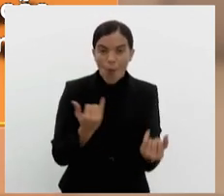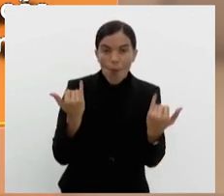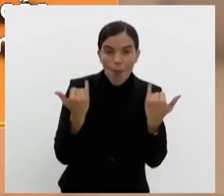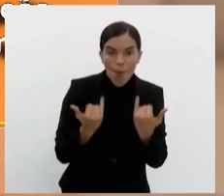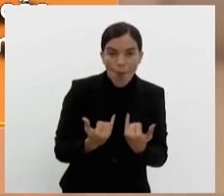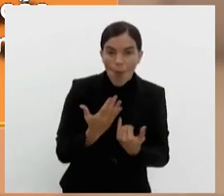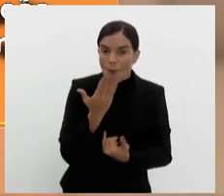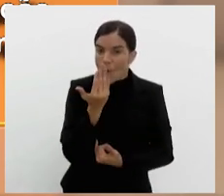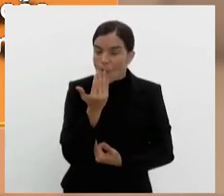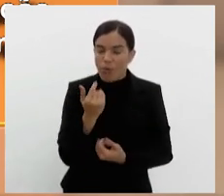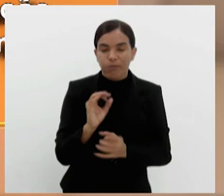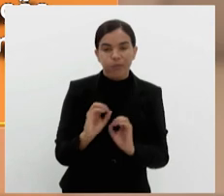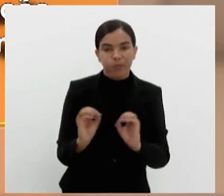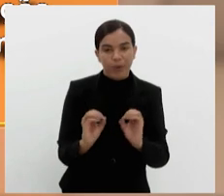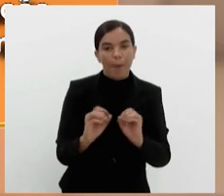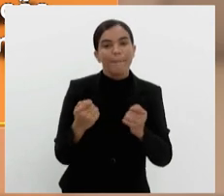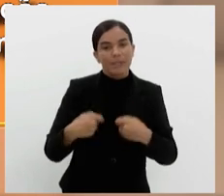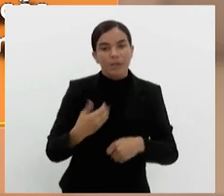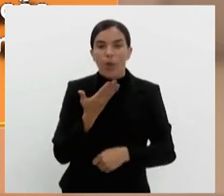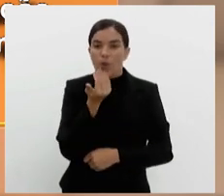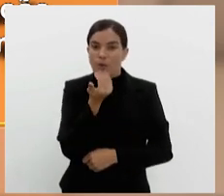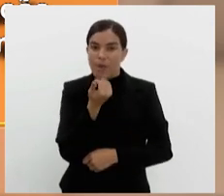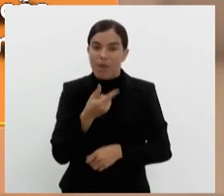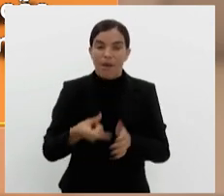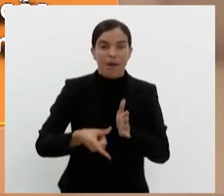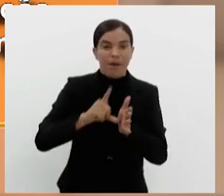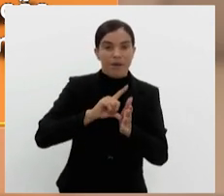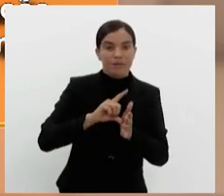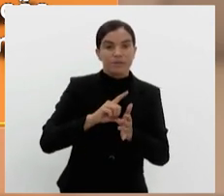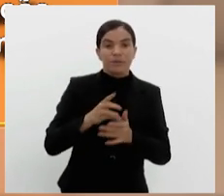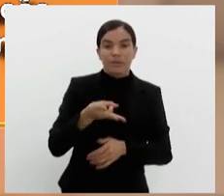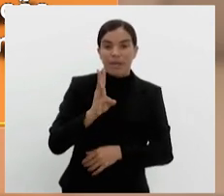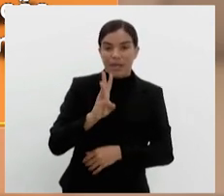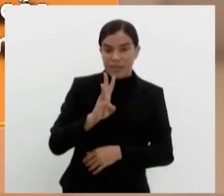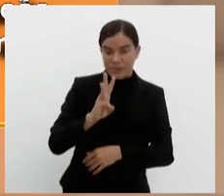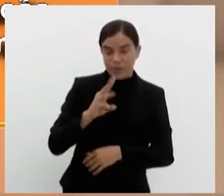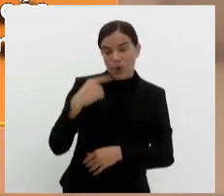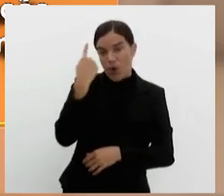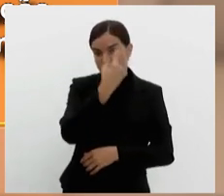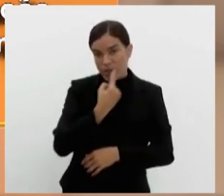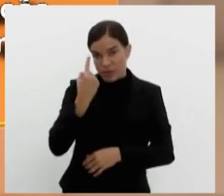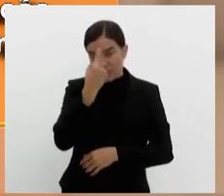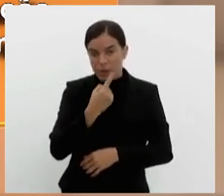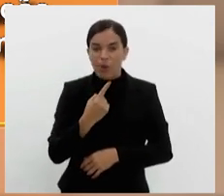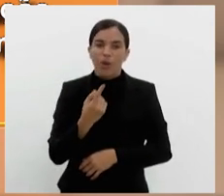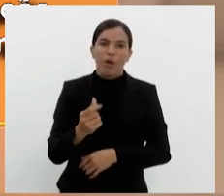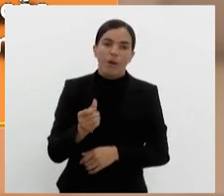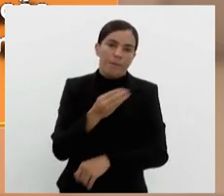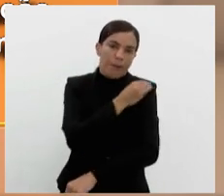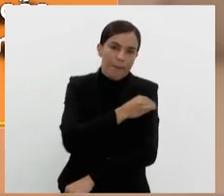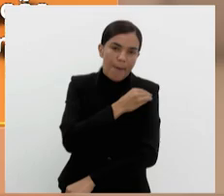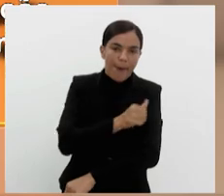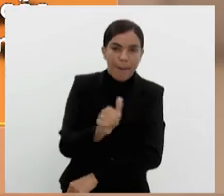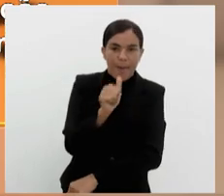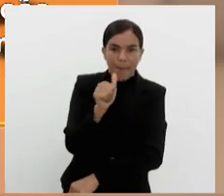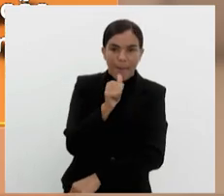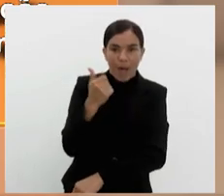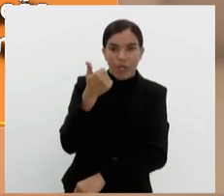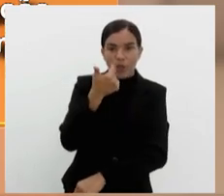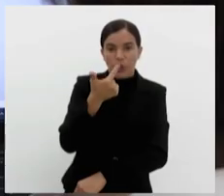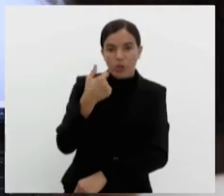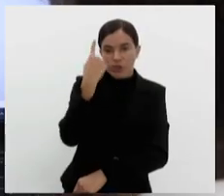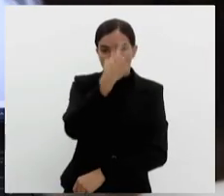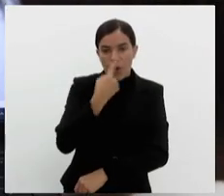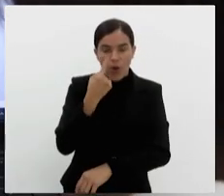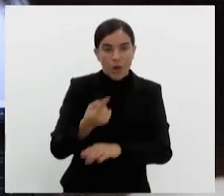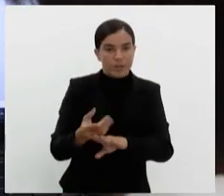que evitar alimentos gordurosos 3 horas antes da doação e não pode ingerir bebidas alcoólicas nas 12 horas anteriores.